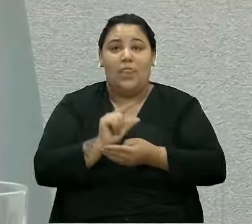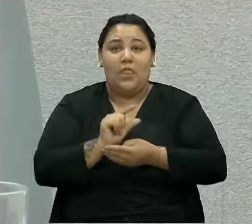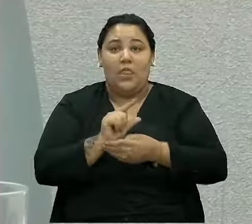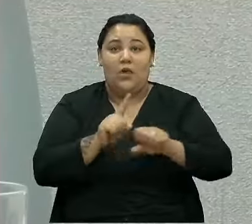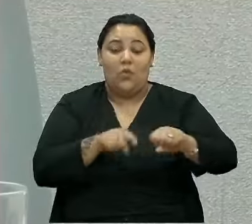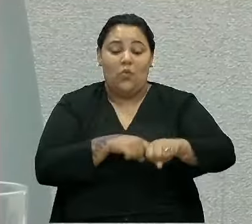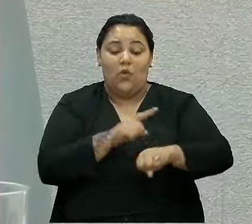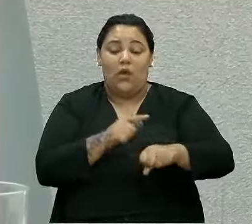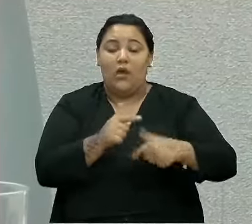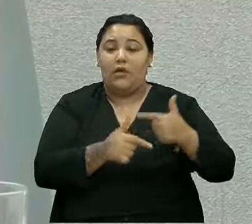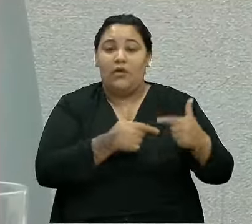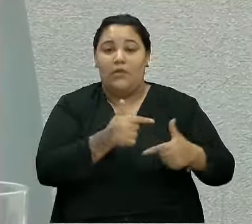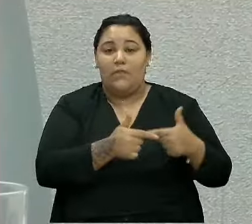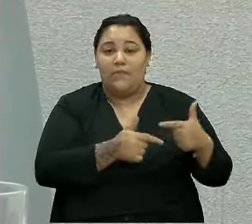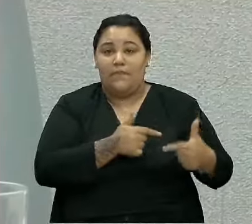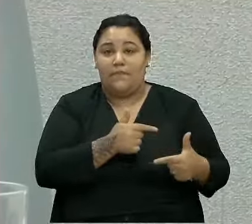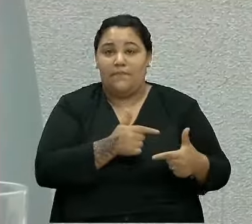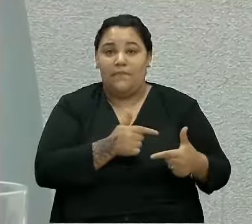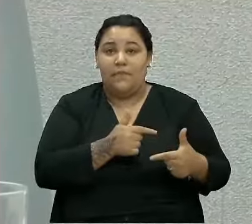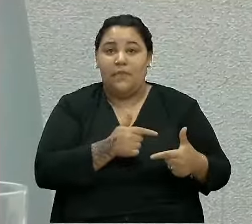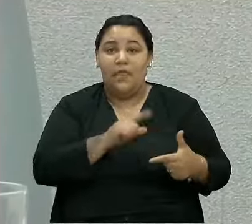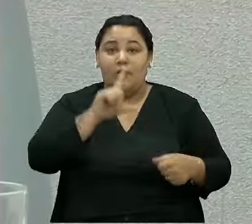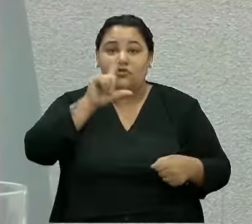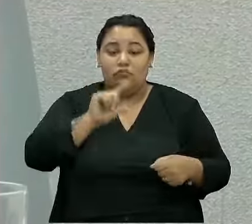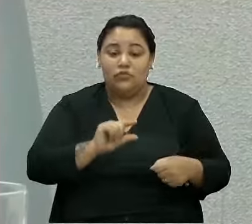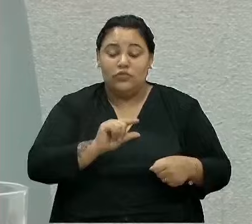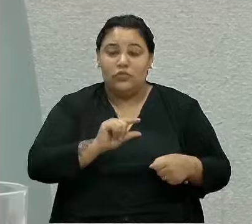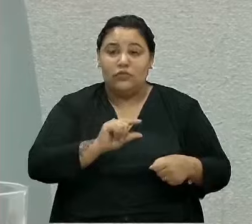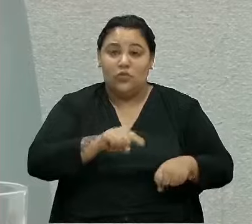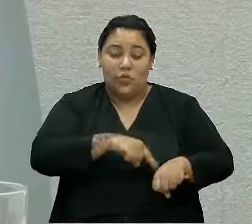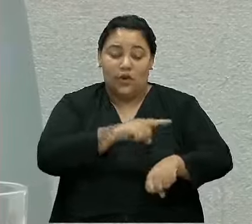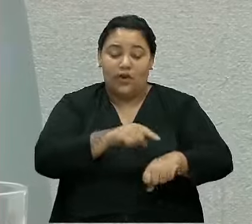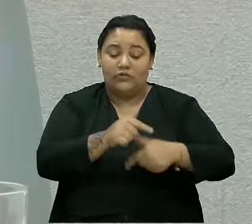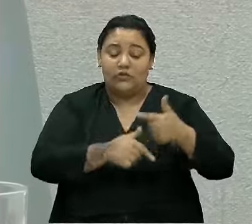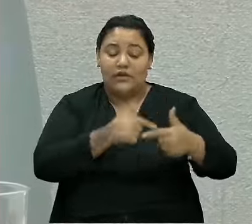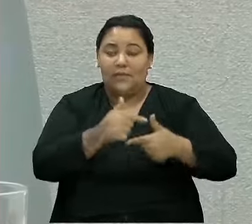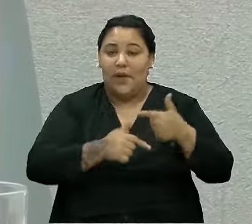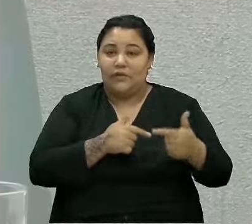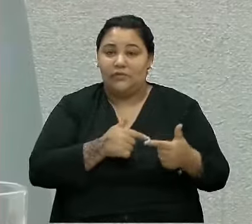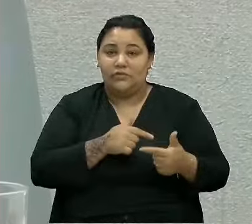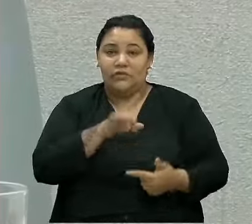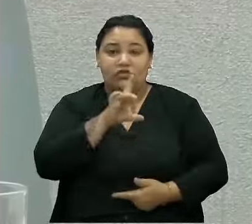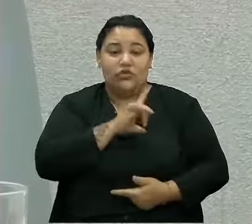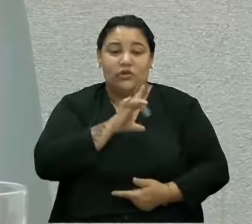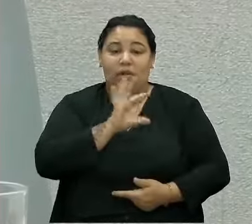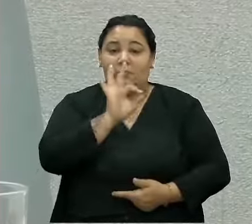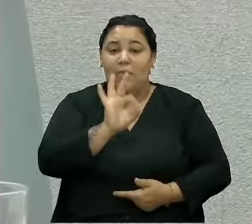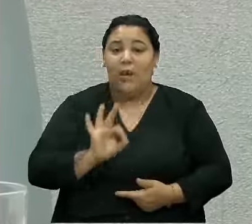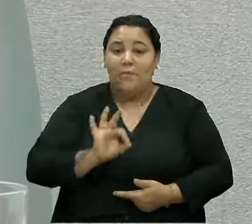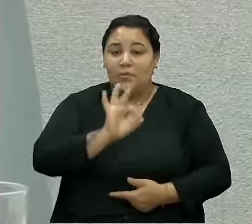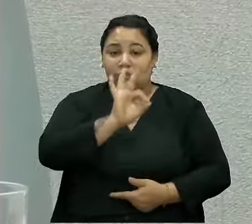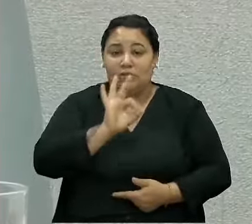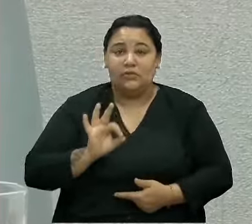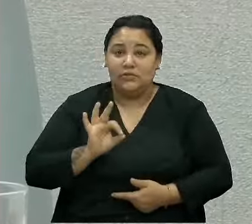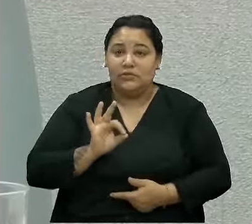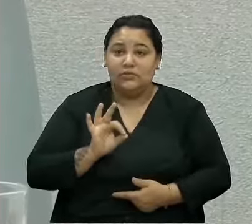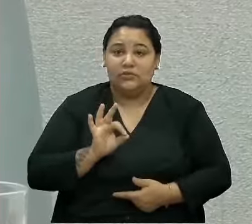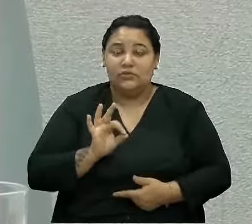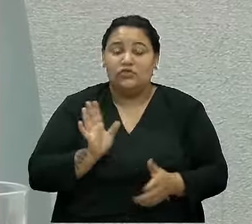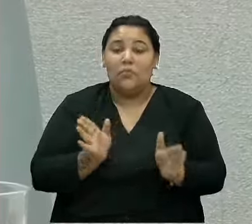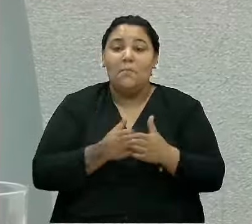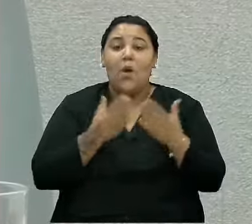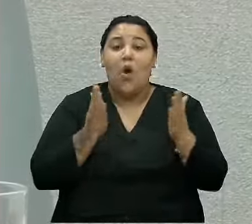trabalho. Diminuir a jornada de trabalho num país onde nós temos um percentual elevadíssimo de pobres e